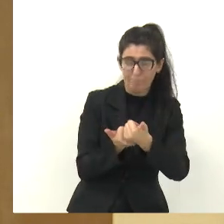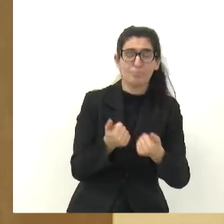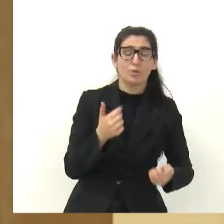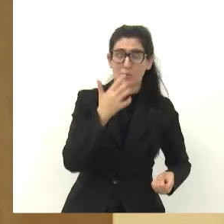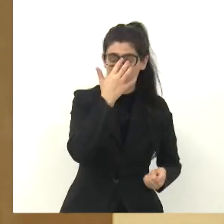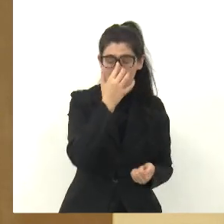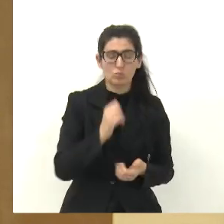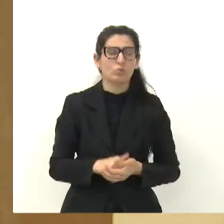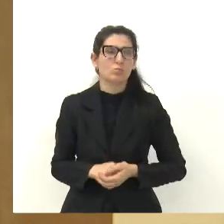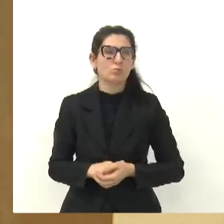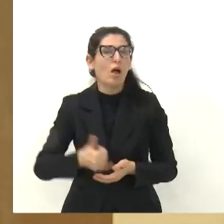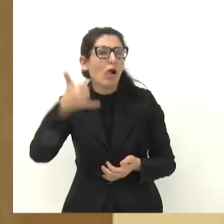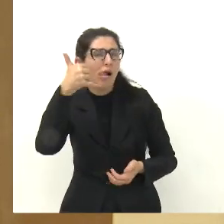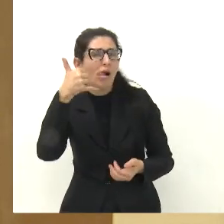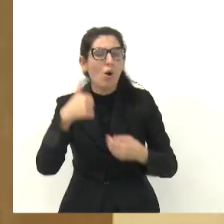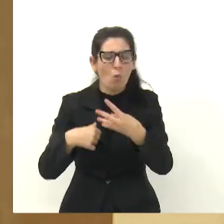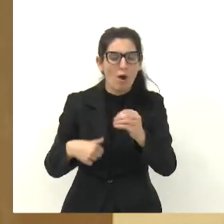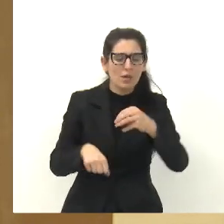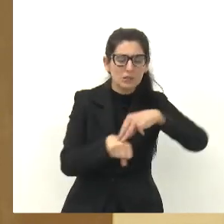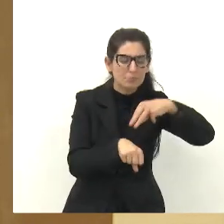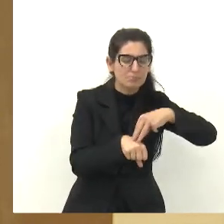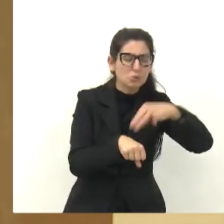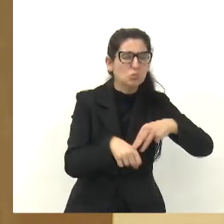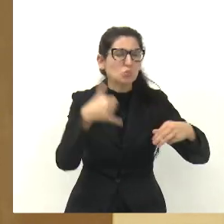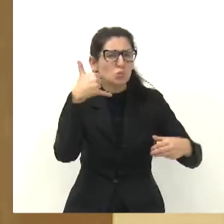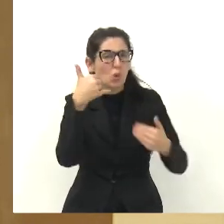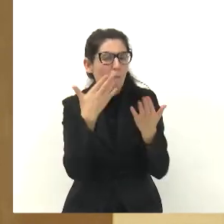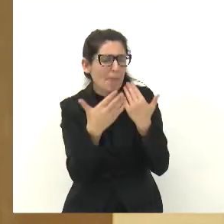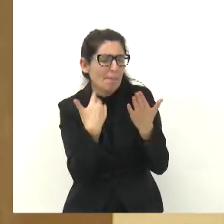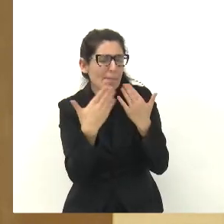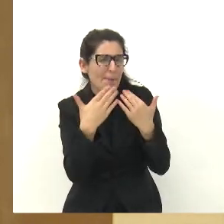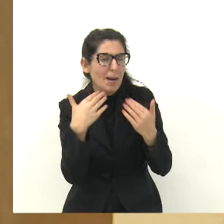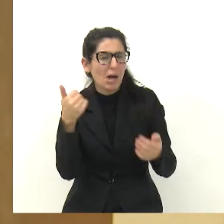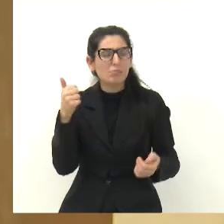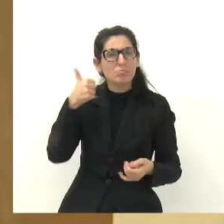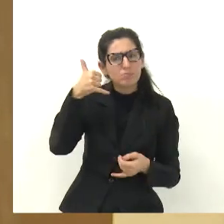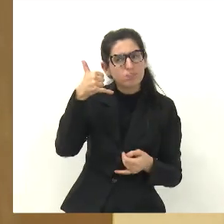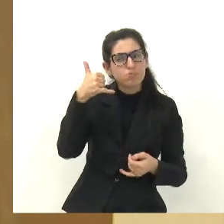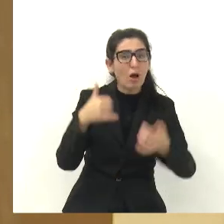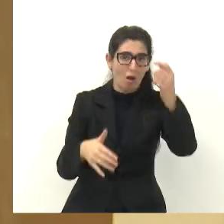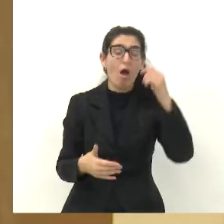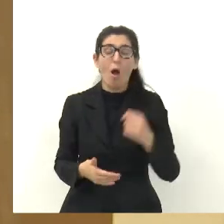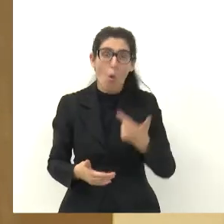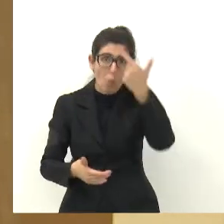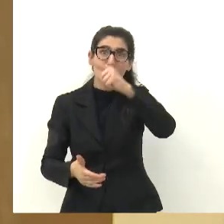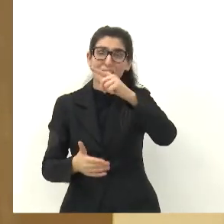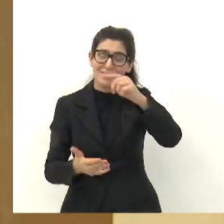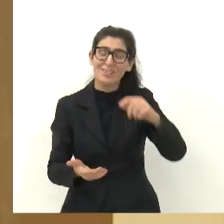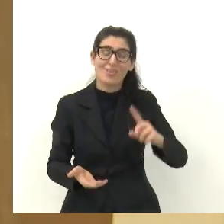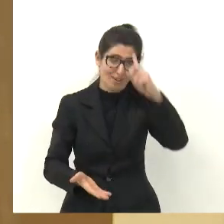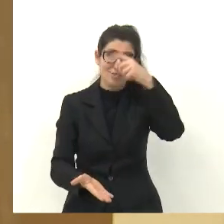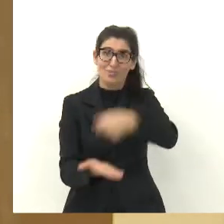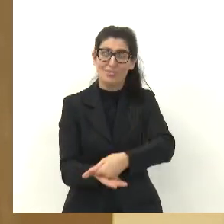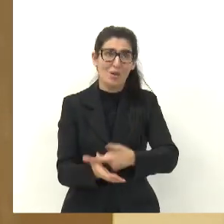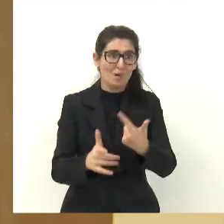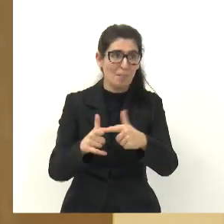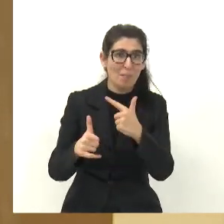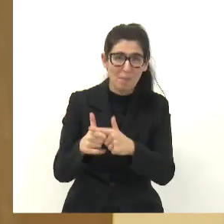telefone, e onde ela se empenhou e resolveu uma situação do morador lá do Bom Jesus, que desde